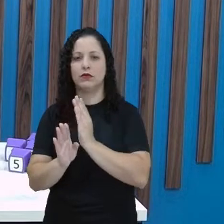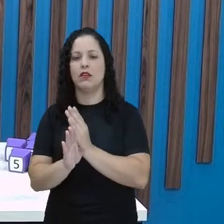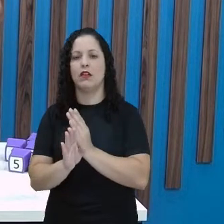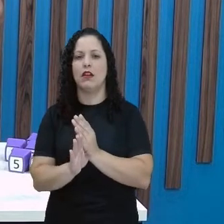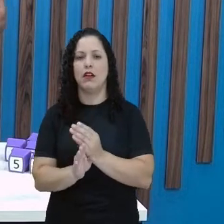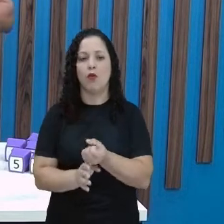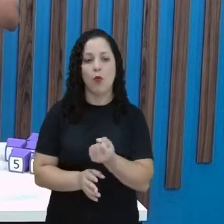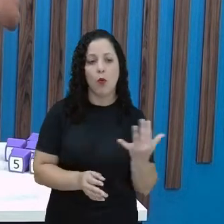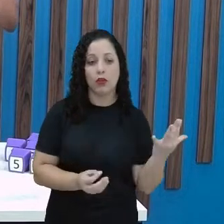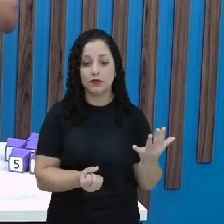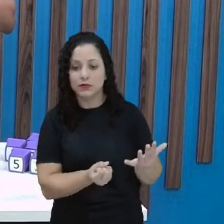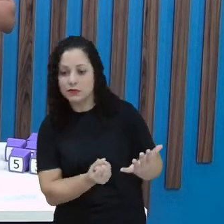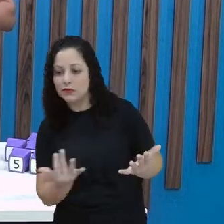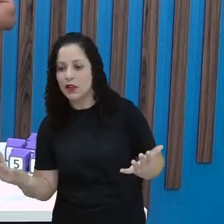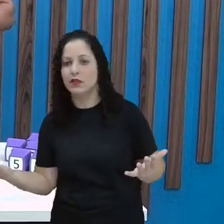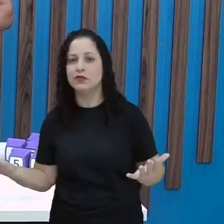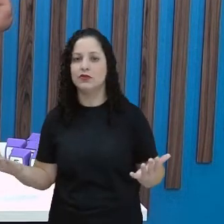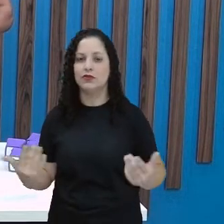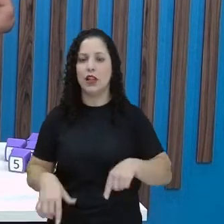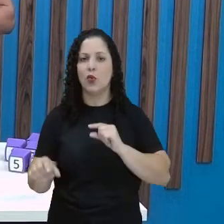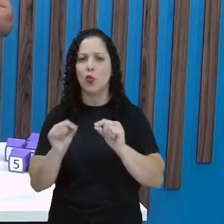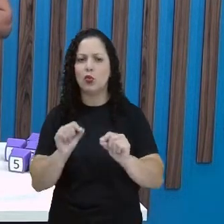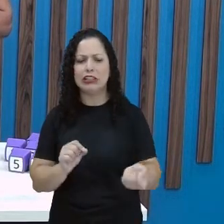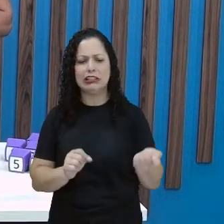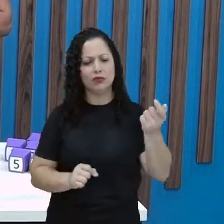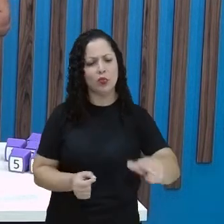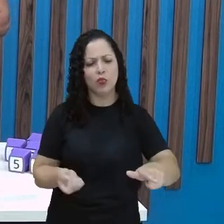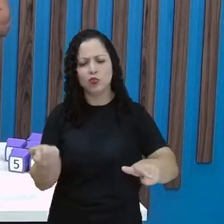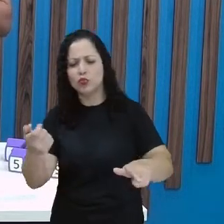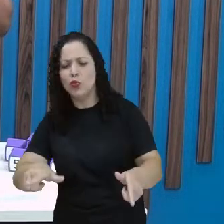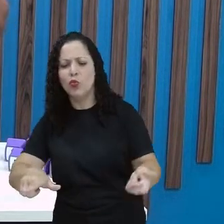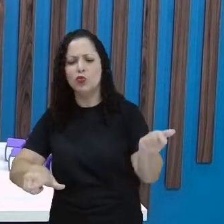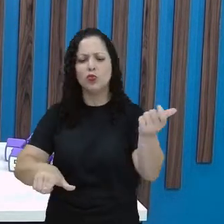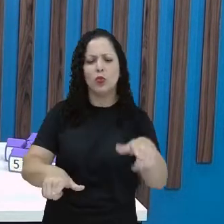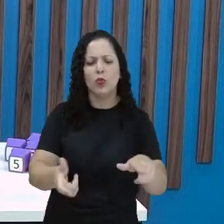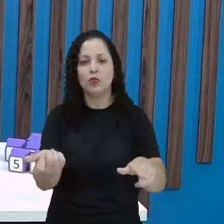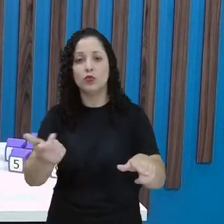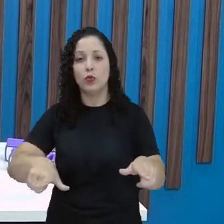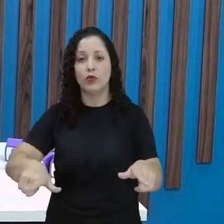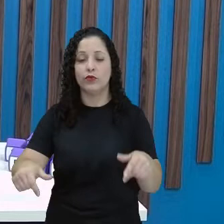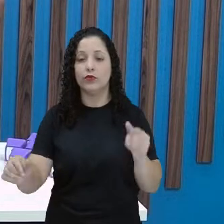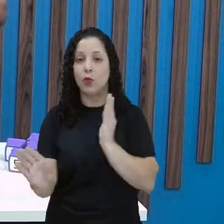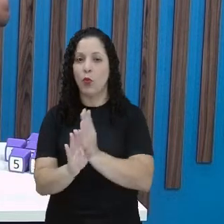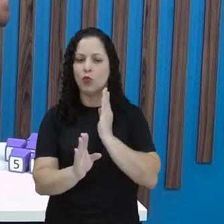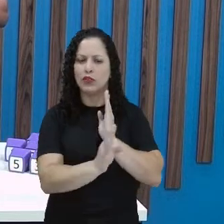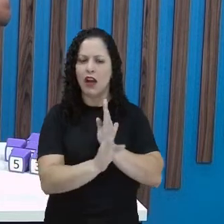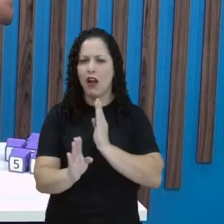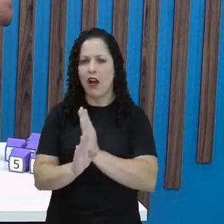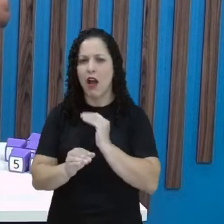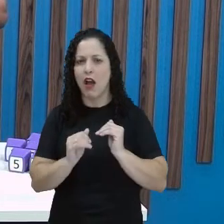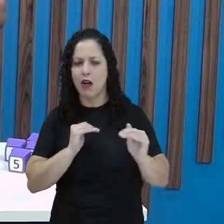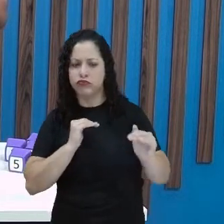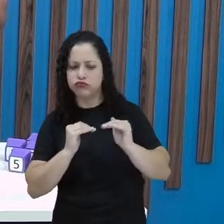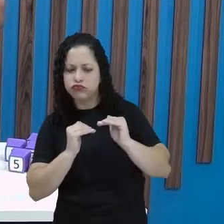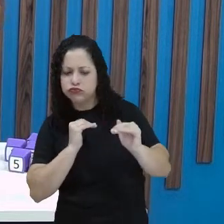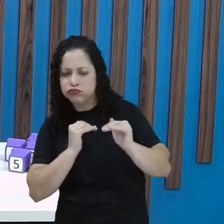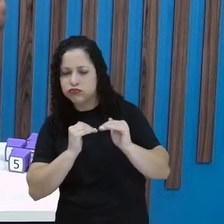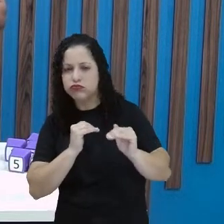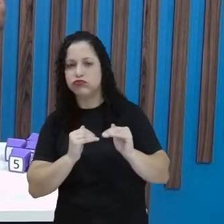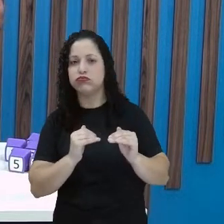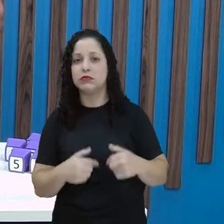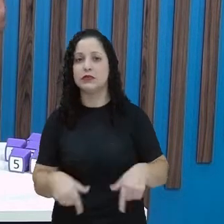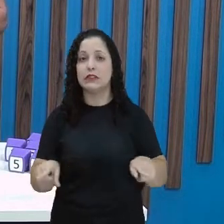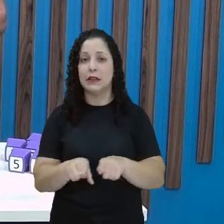aumenta aquela sequência, que é que está se repetindo nela, certo? Para poder descobrir a regularidade e o padrão e